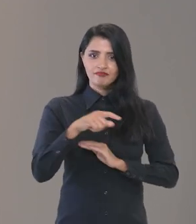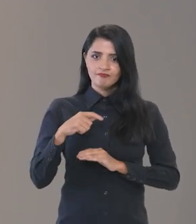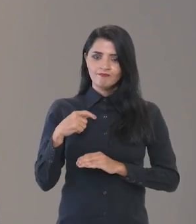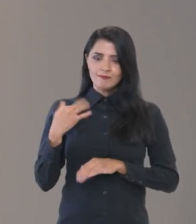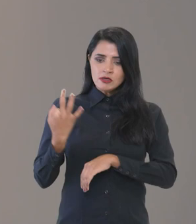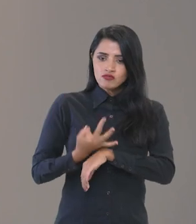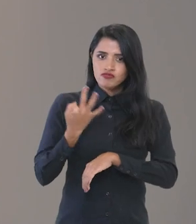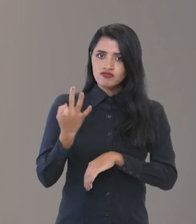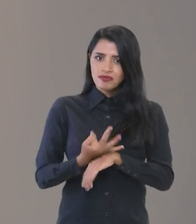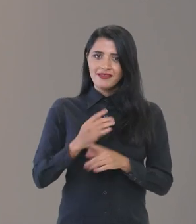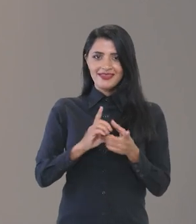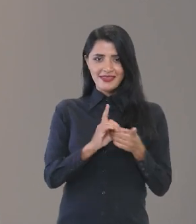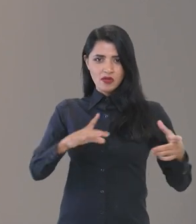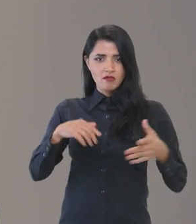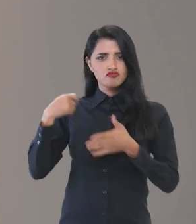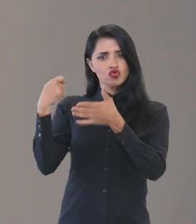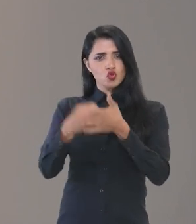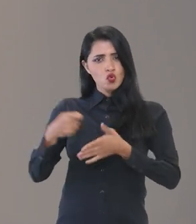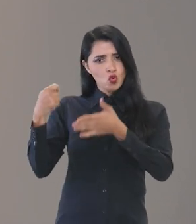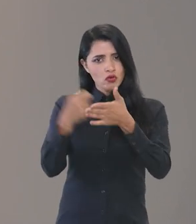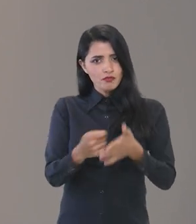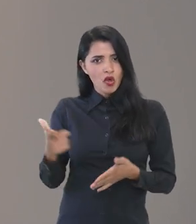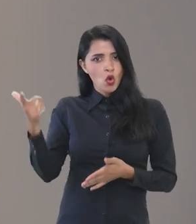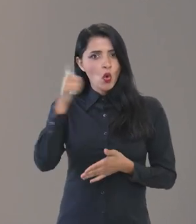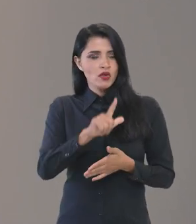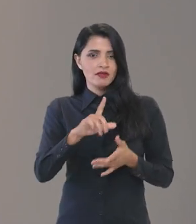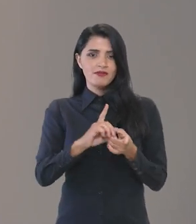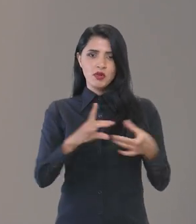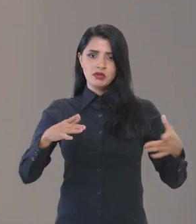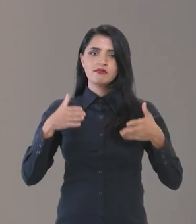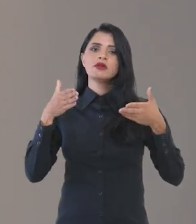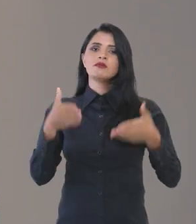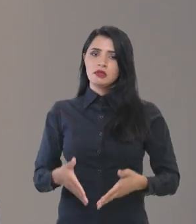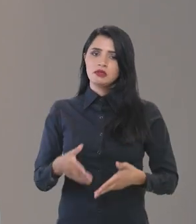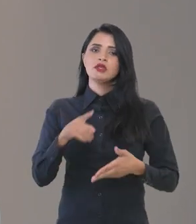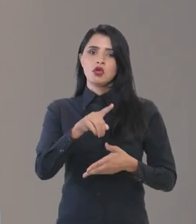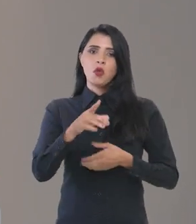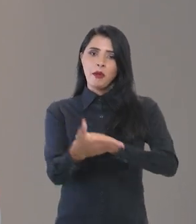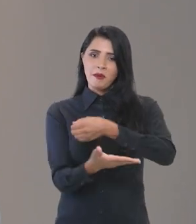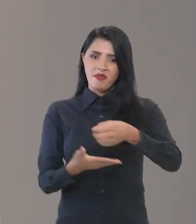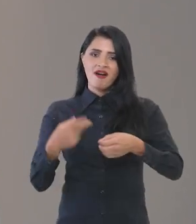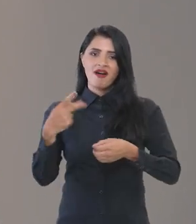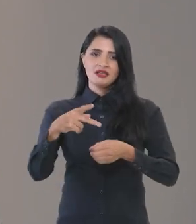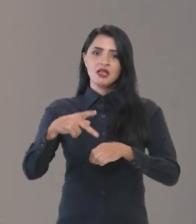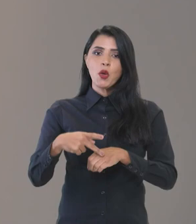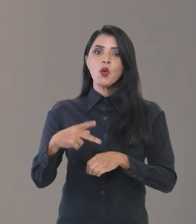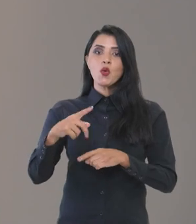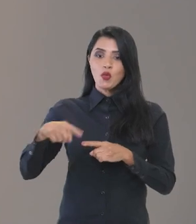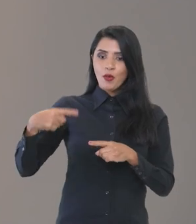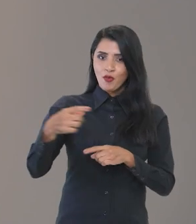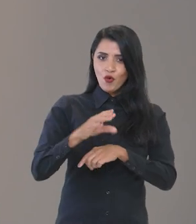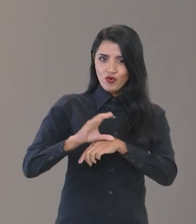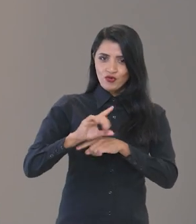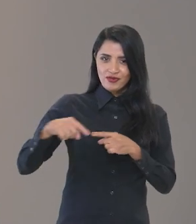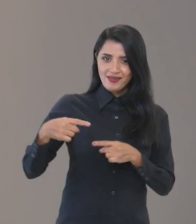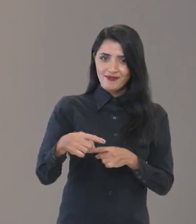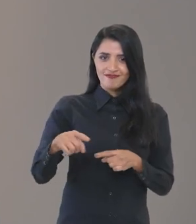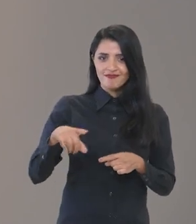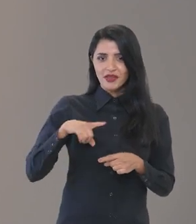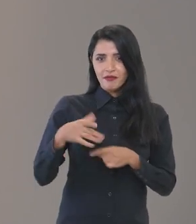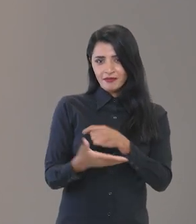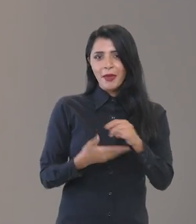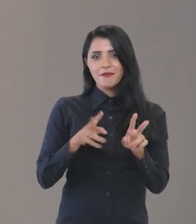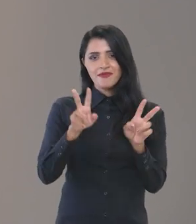resistência democrática e a luta por democracia participativa pautaram o pós-constituição, né?